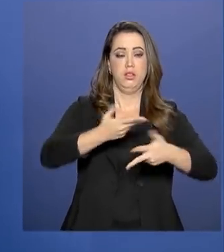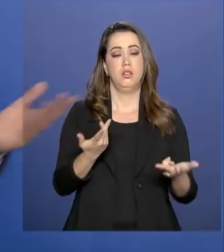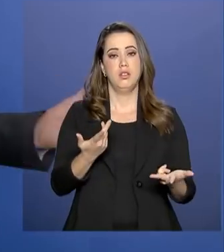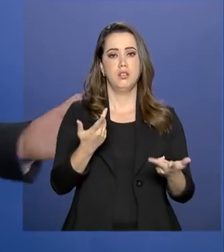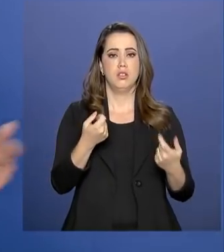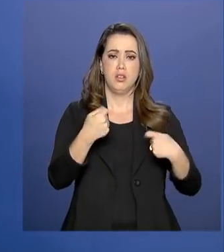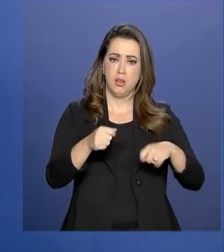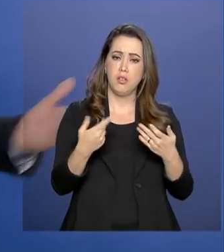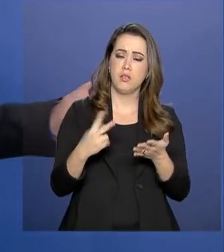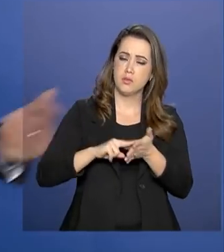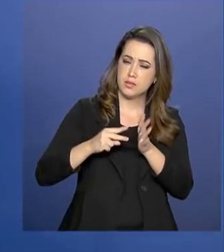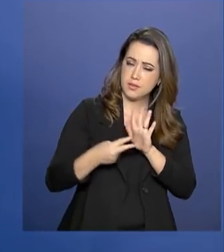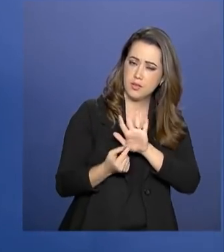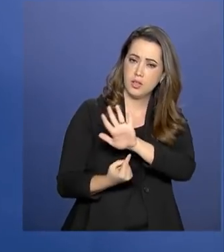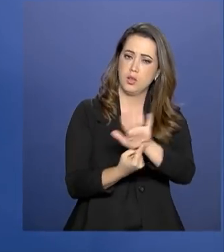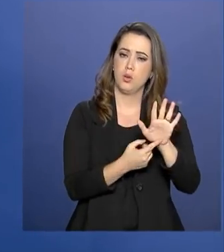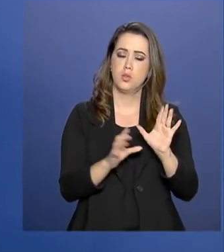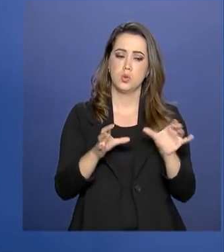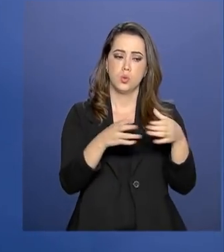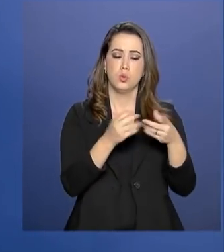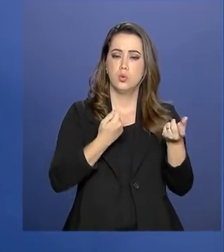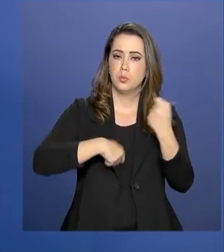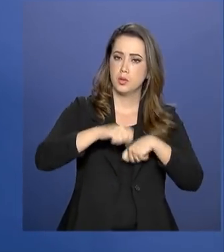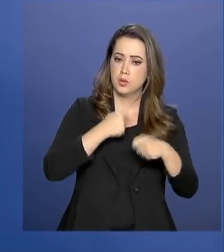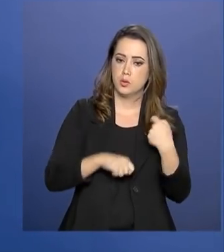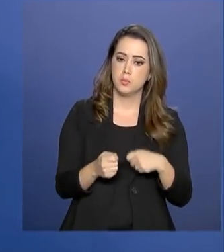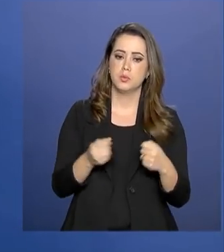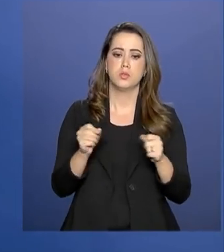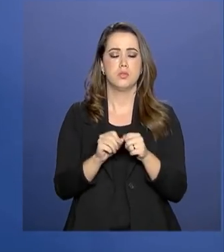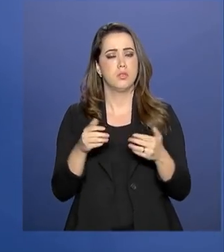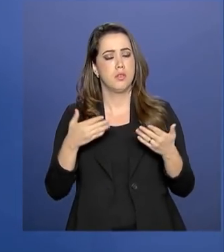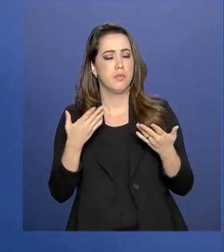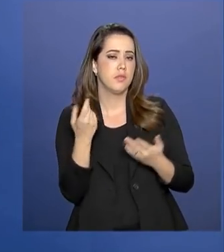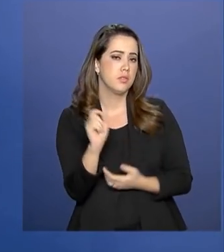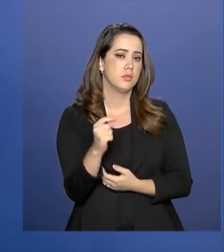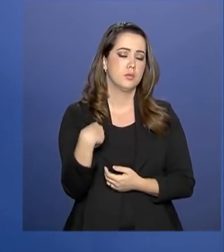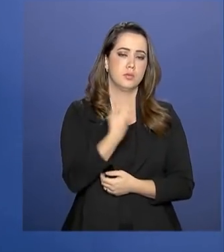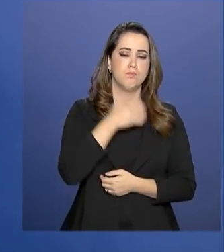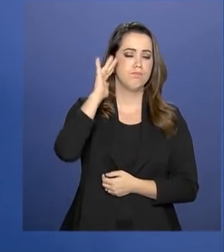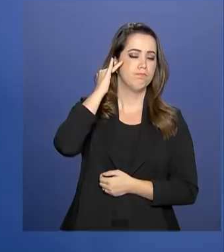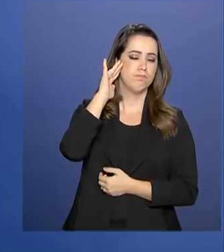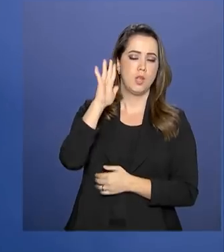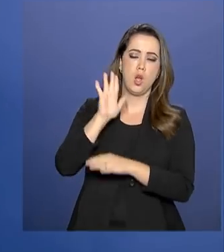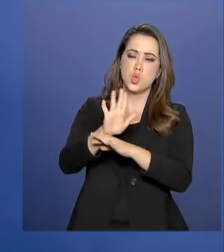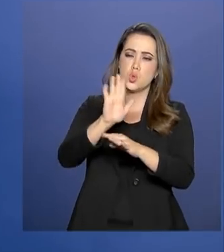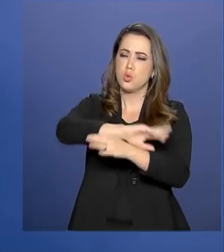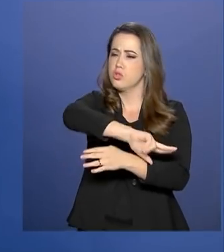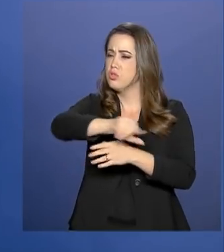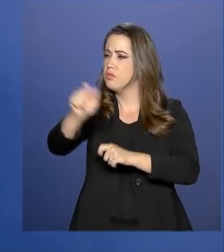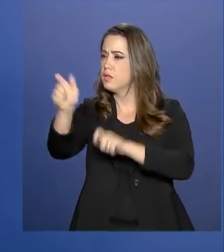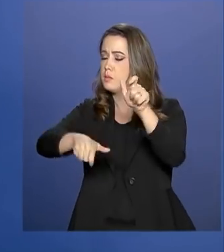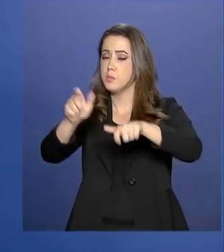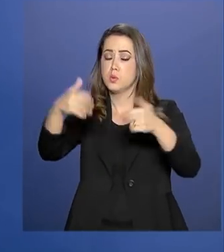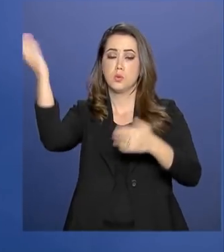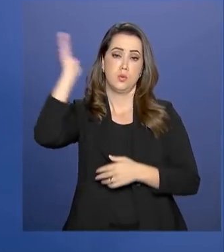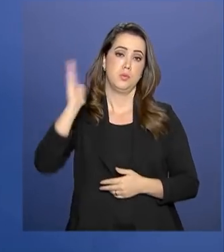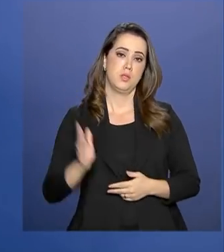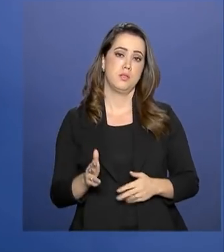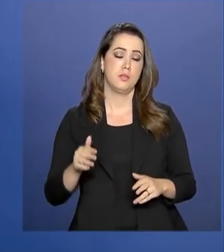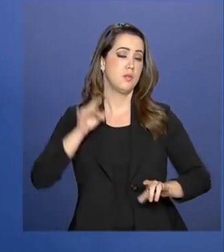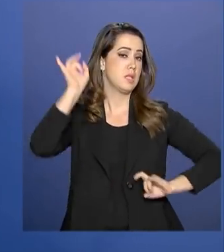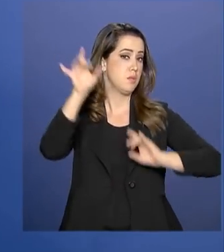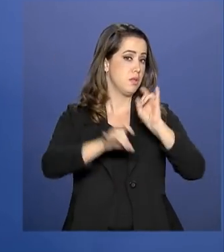da Casa Civil, que vai, no meu entender, ajudar muita gente no Brasil. Em especial,